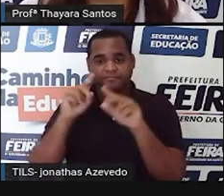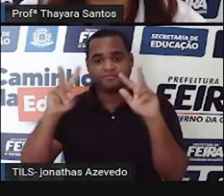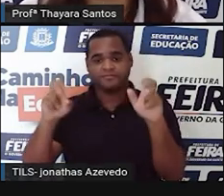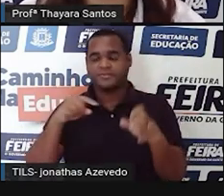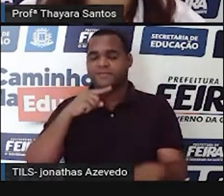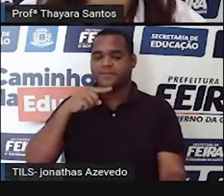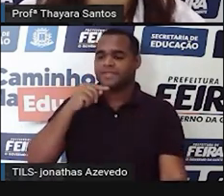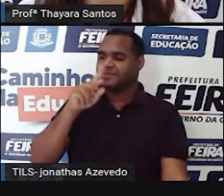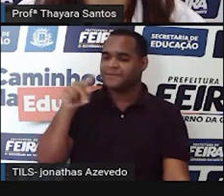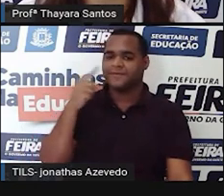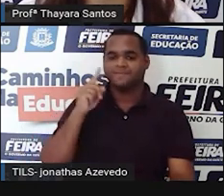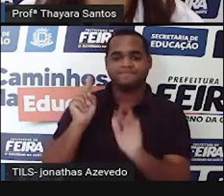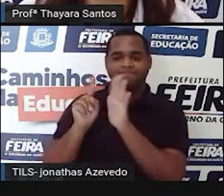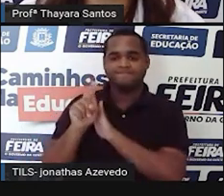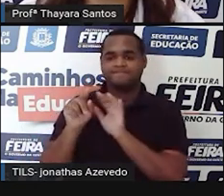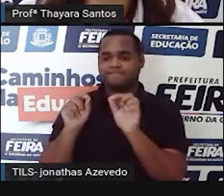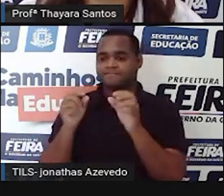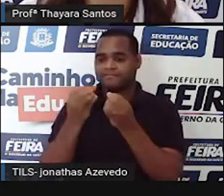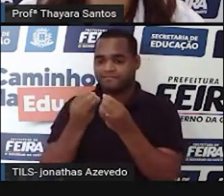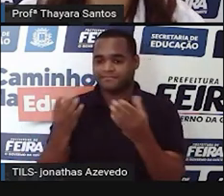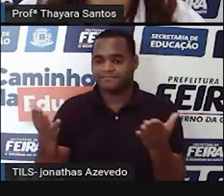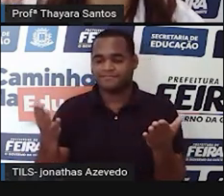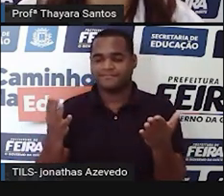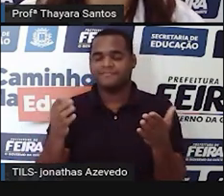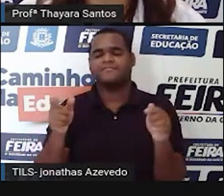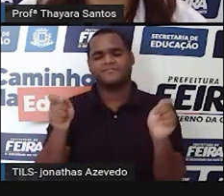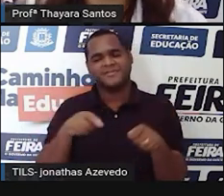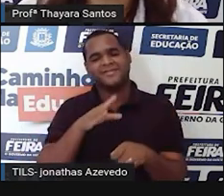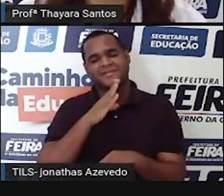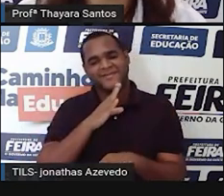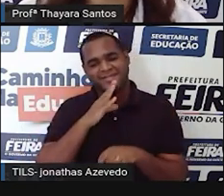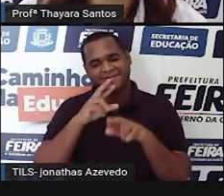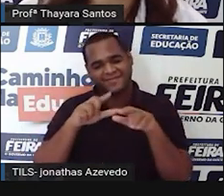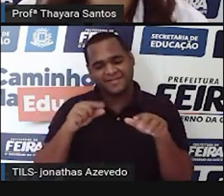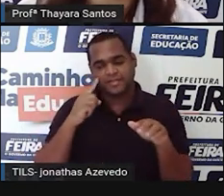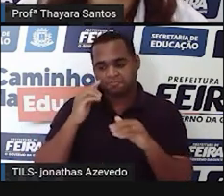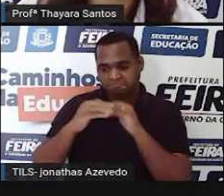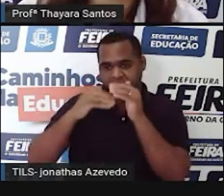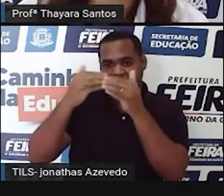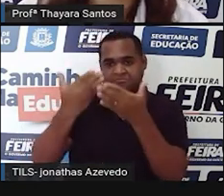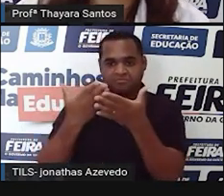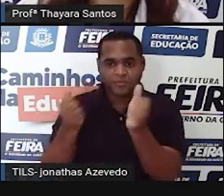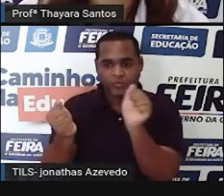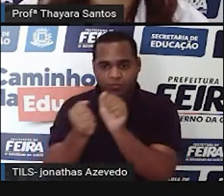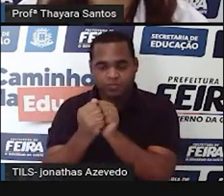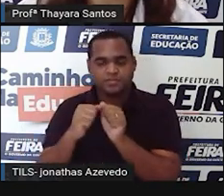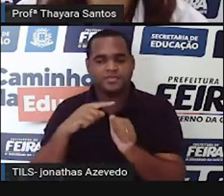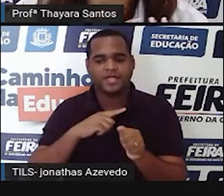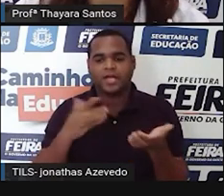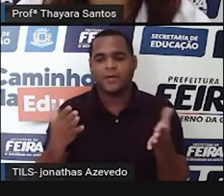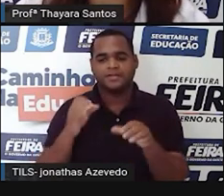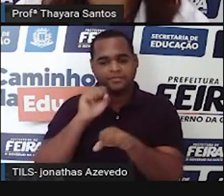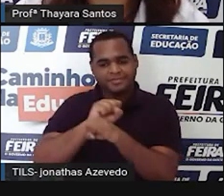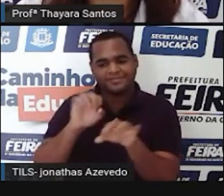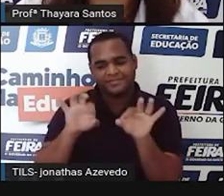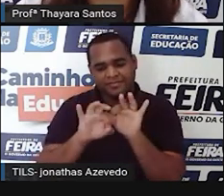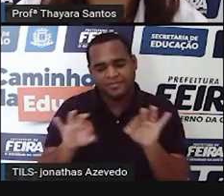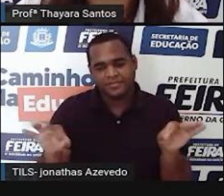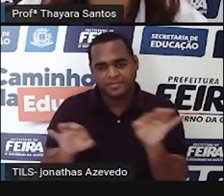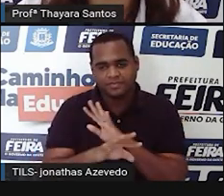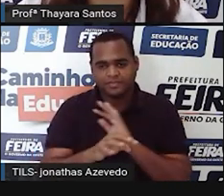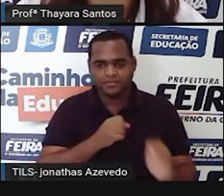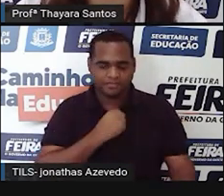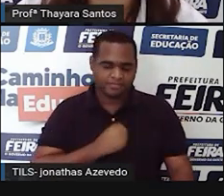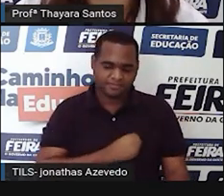tirar as dúvidas com os professores, compartilhar esse conhecimento que vocês estão aí construindo com os colegas. Eu vou ficar aqui morrendo de falar de